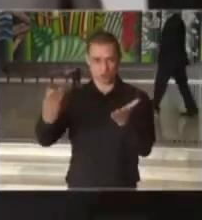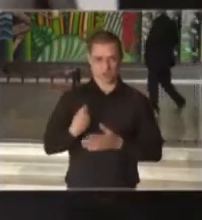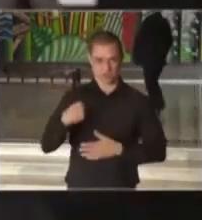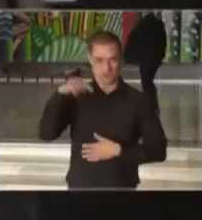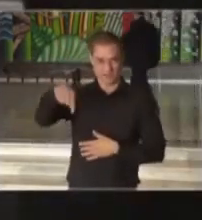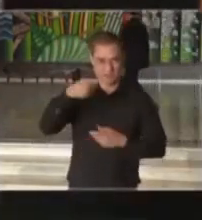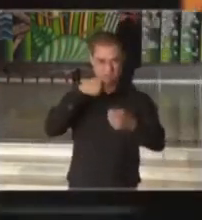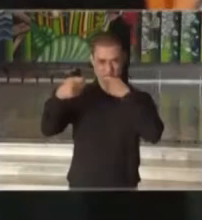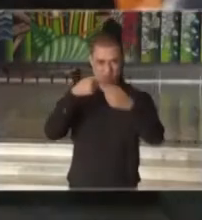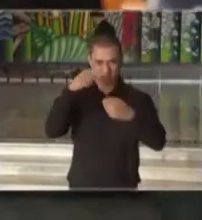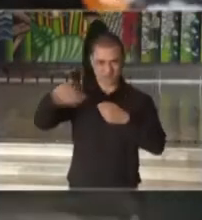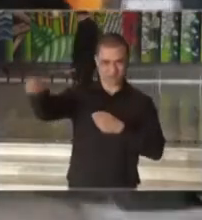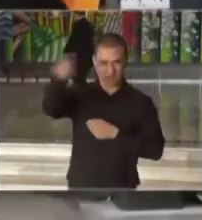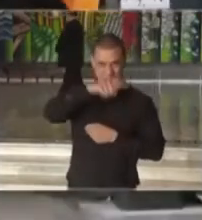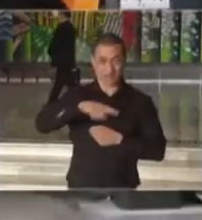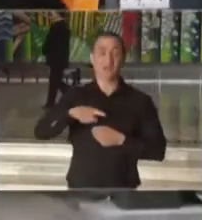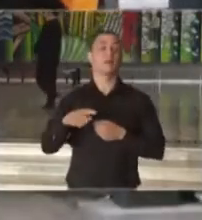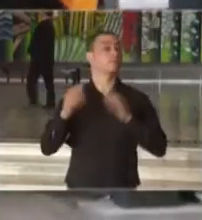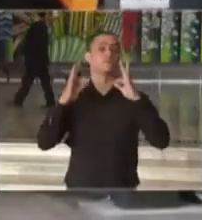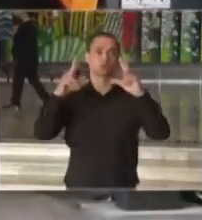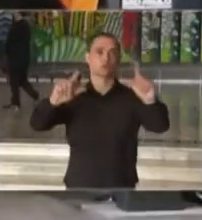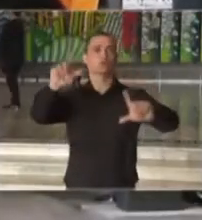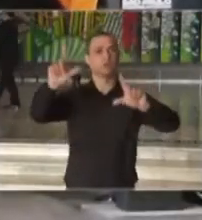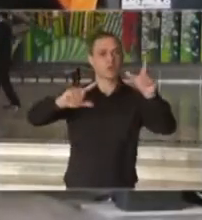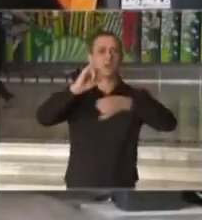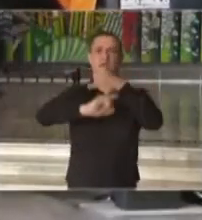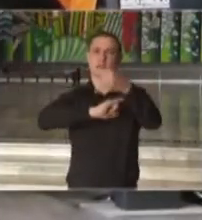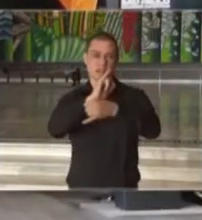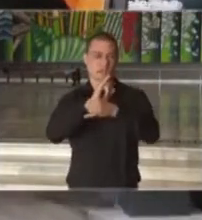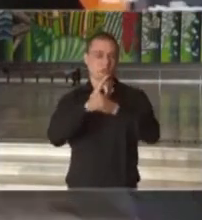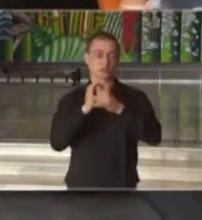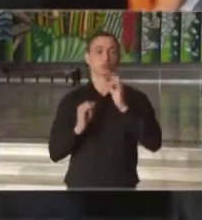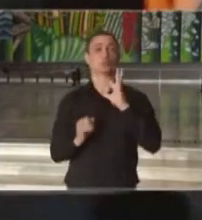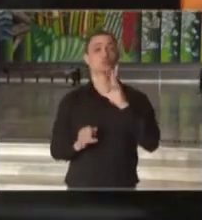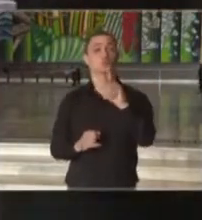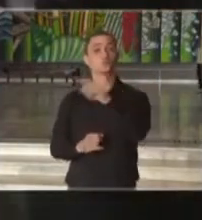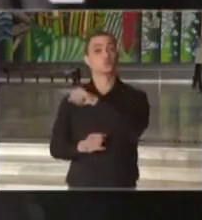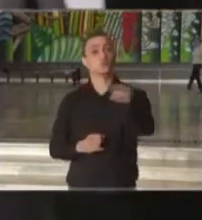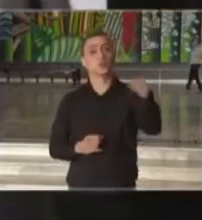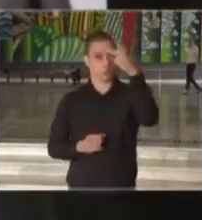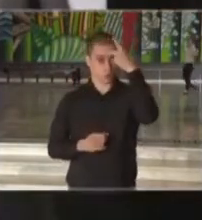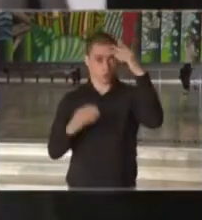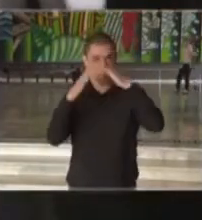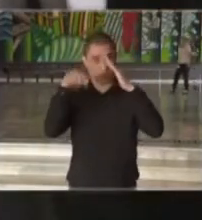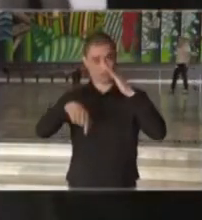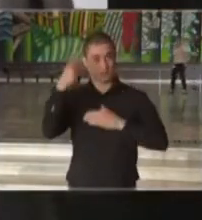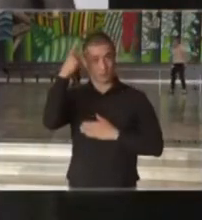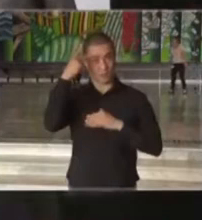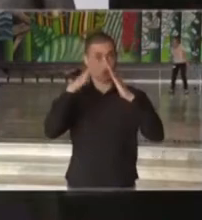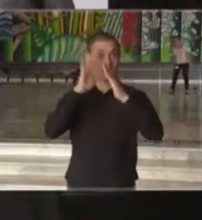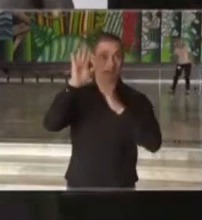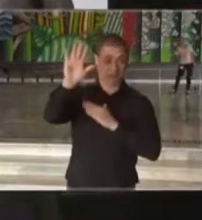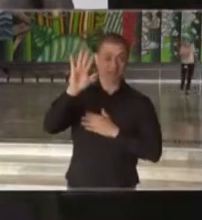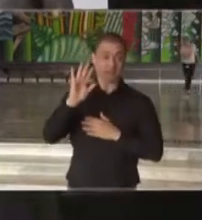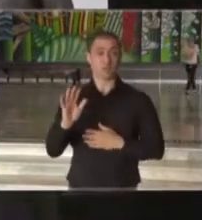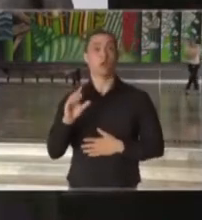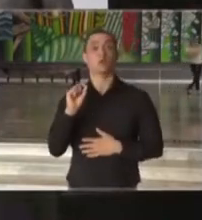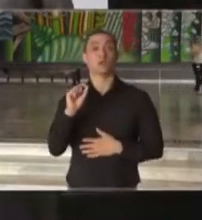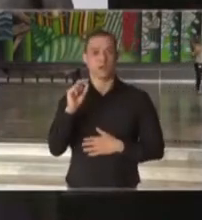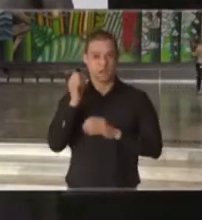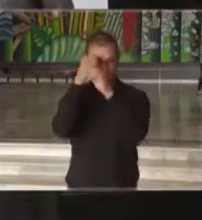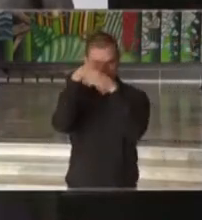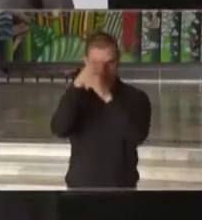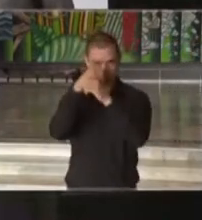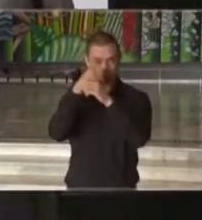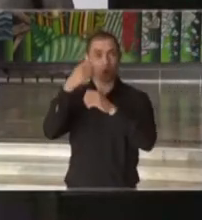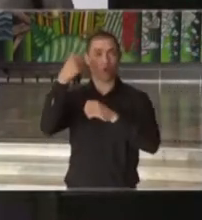estão, a imprensa e a vocês brasileiros de São Paulo que estão nas suas casas, que o teste do